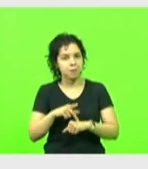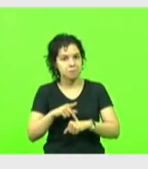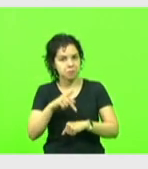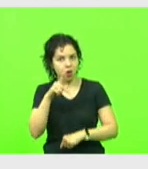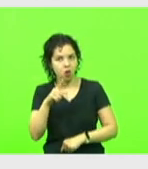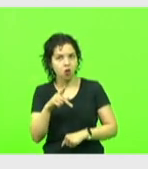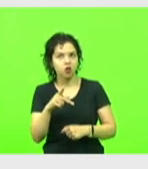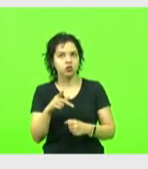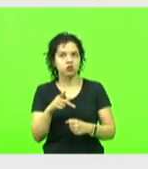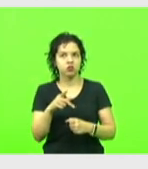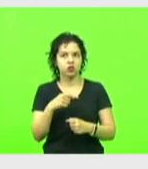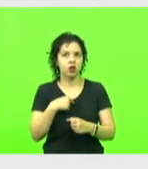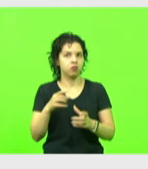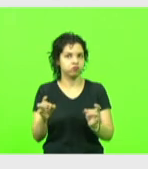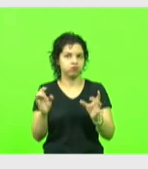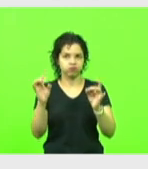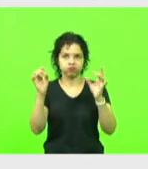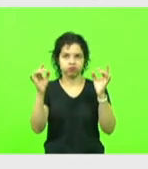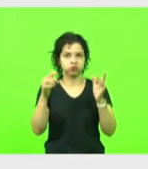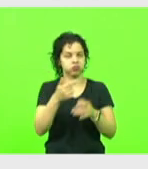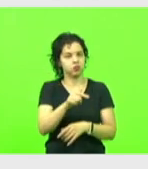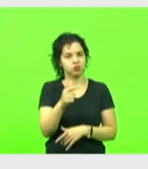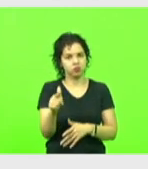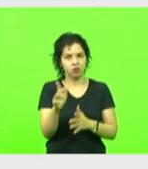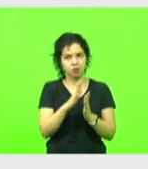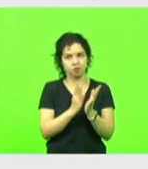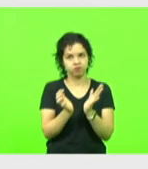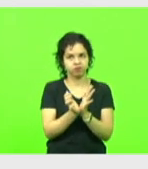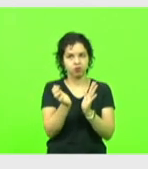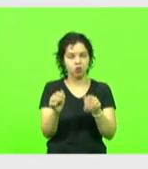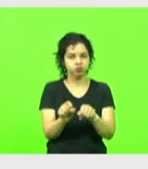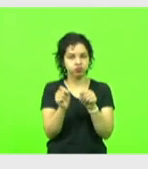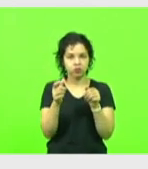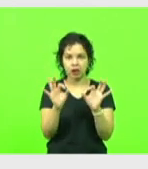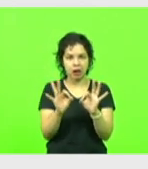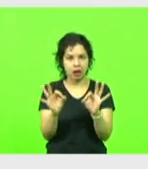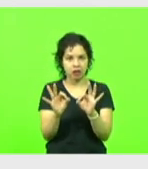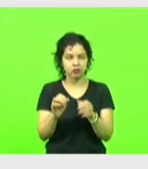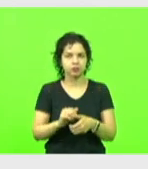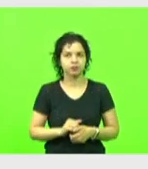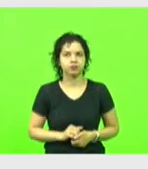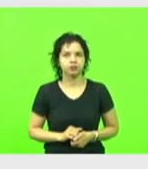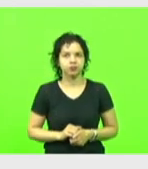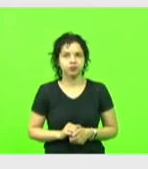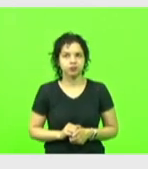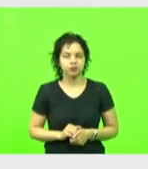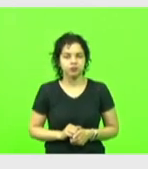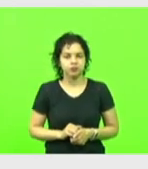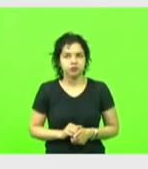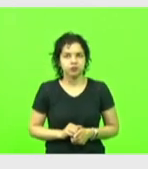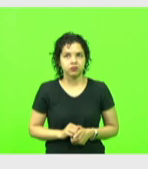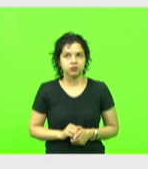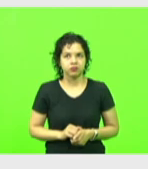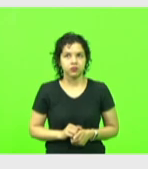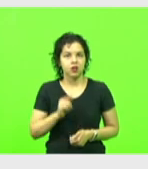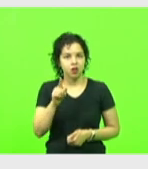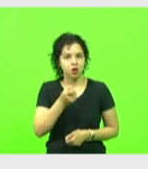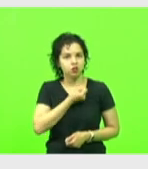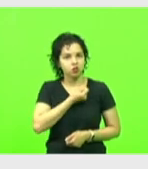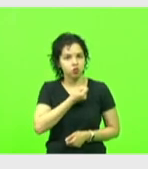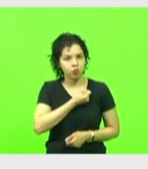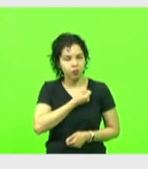tem descompactação. Pode passar. E aqui estão os números que não nos deixam mentir.